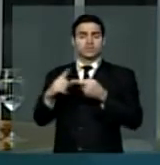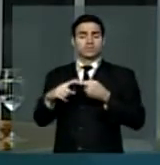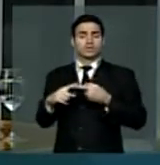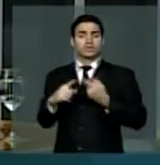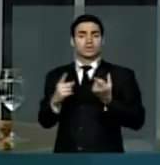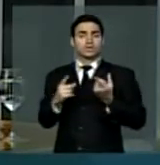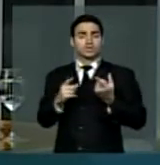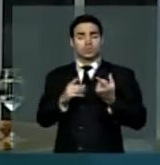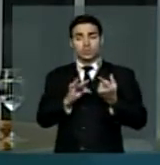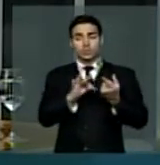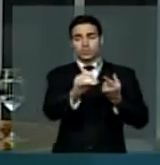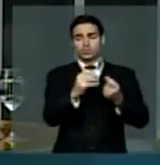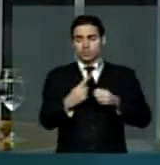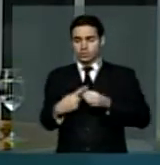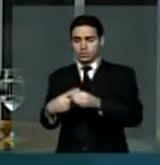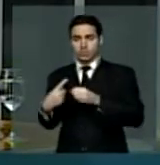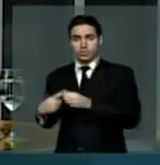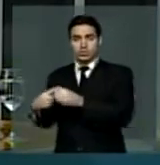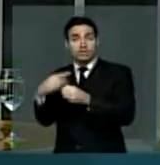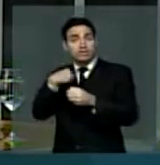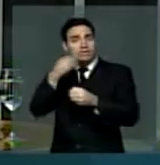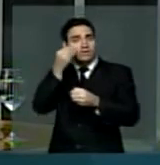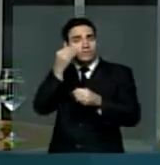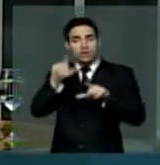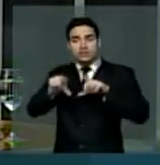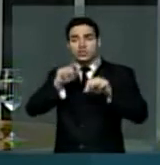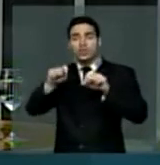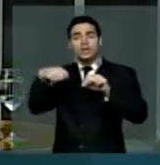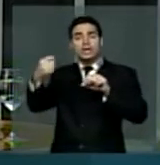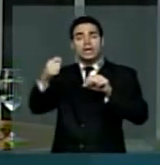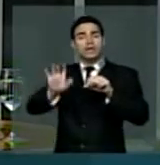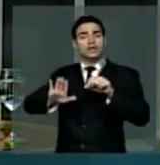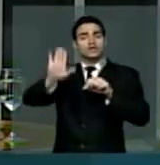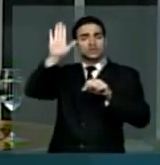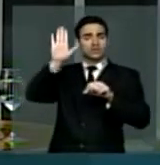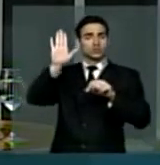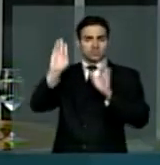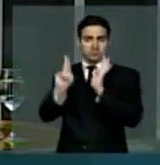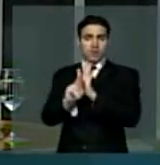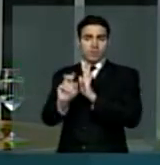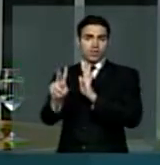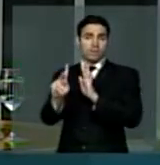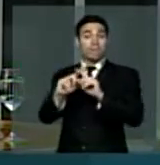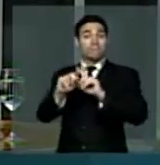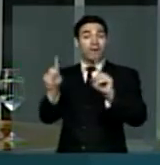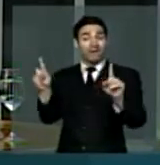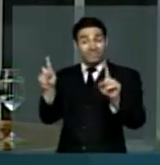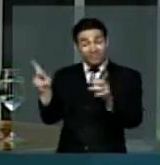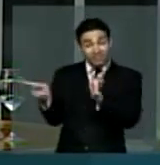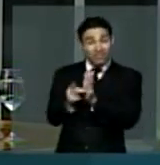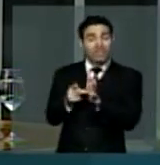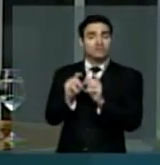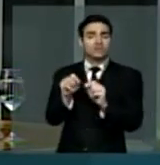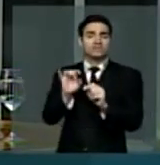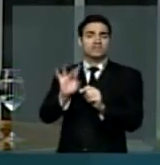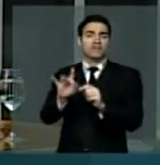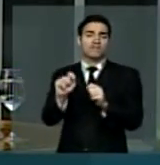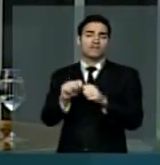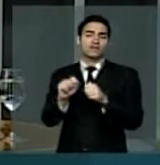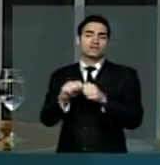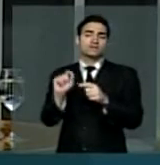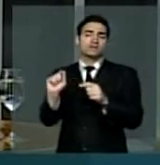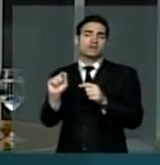na construção das candidaturas majoritárias próprias, mas que, na verdade, era apenas para dar